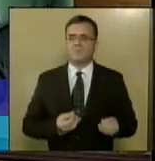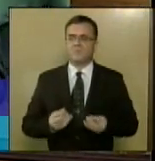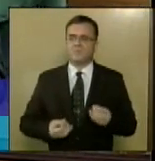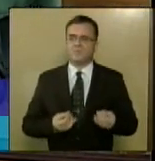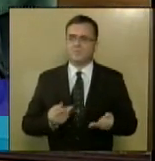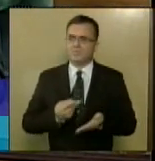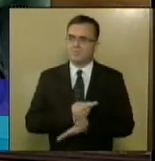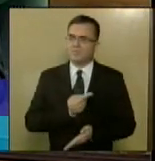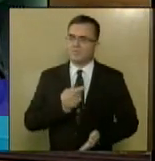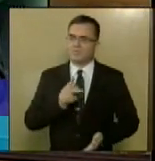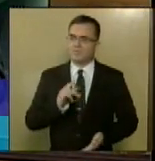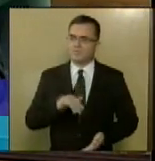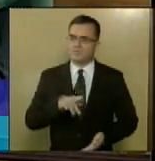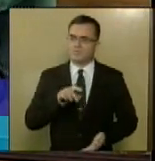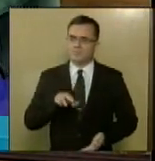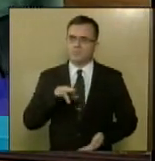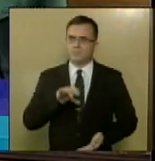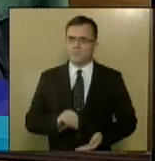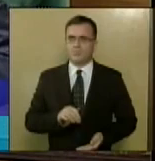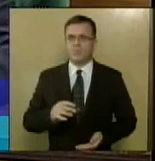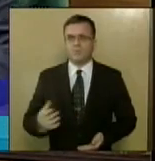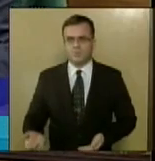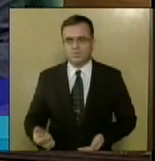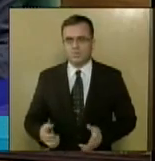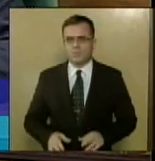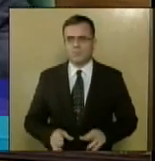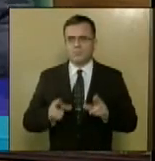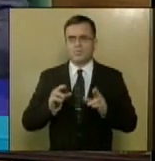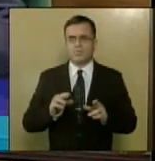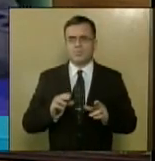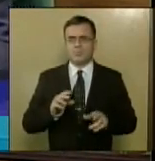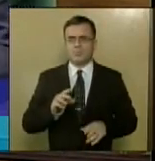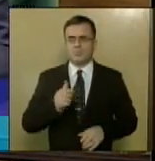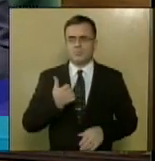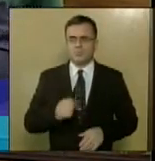na rua Piero Machado, localizada no bairro 18 do Forte, em Aracaju.